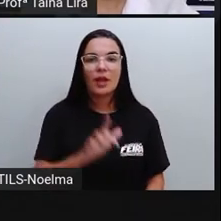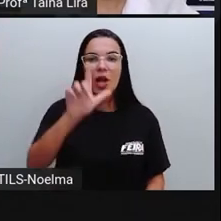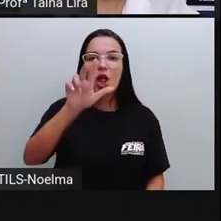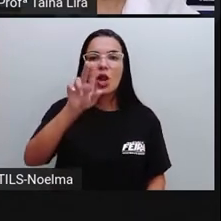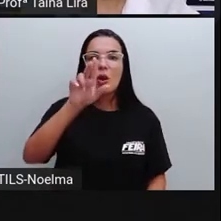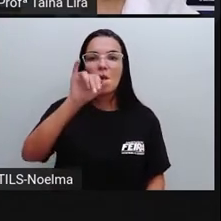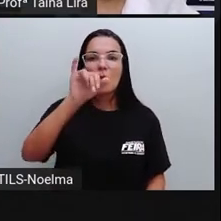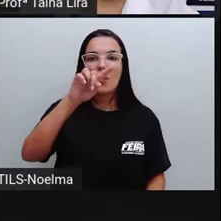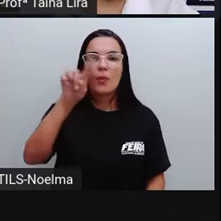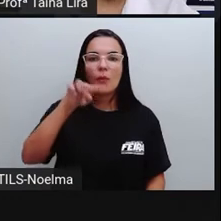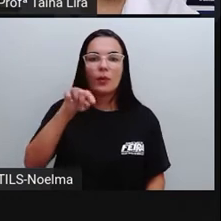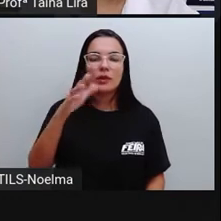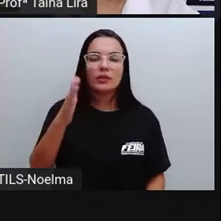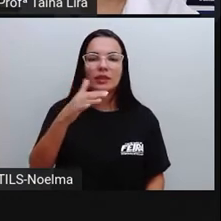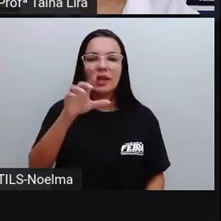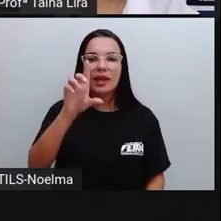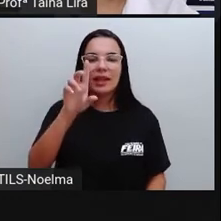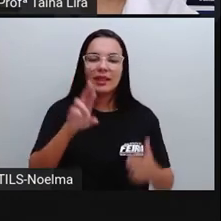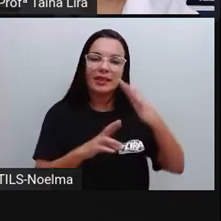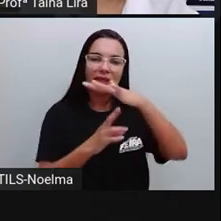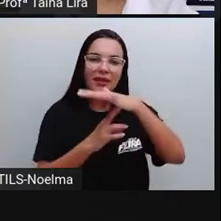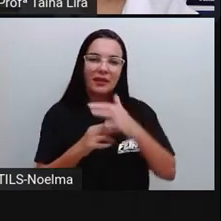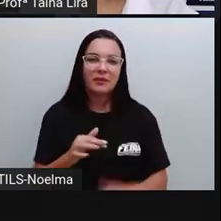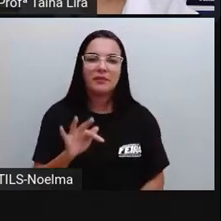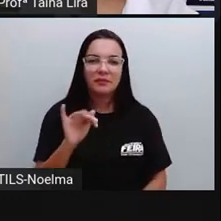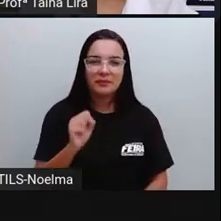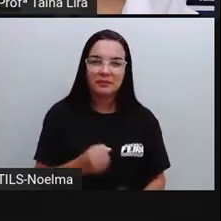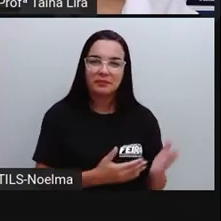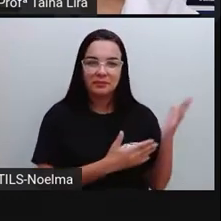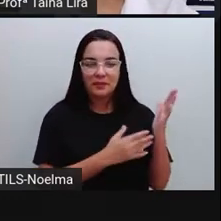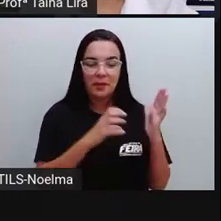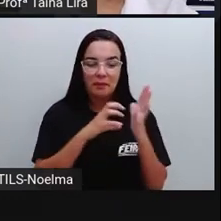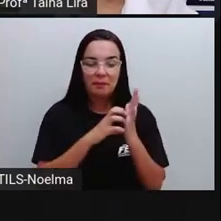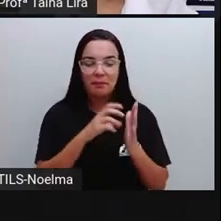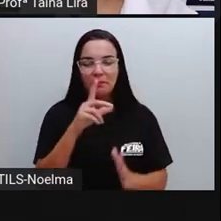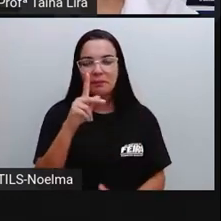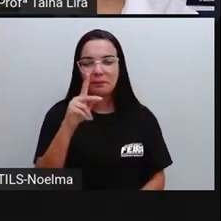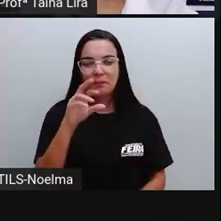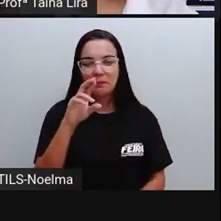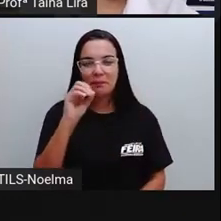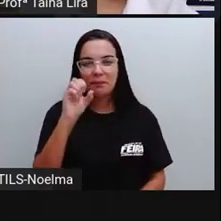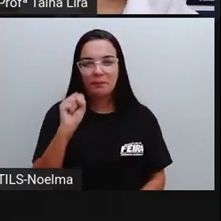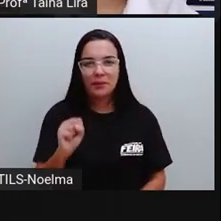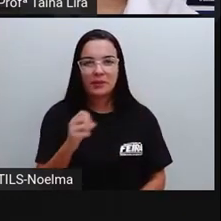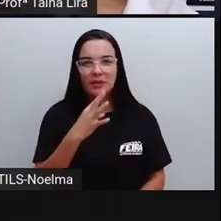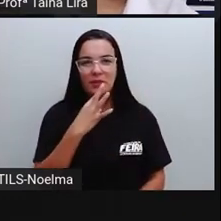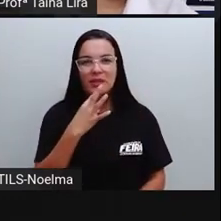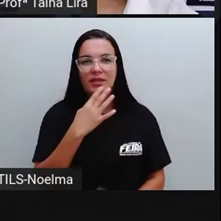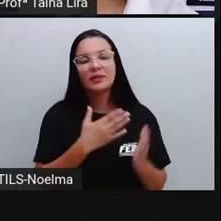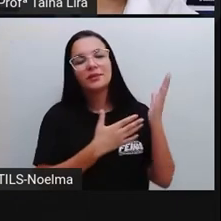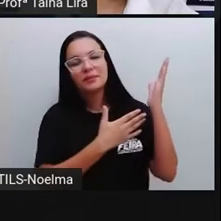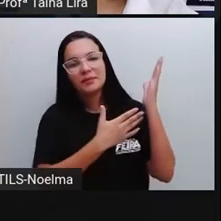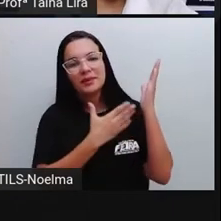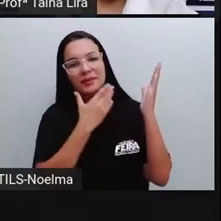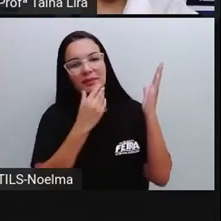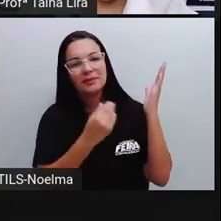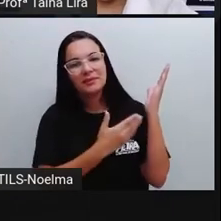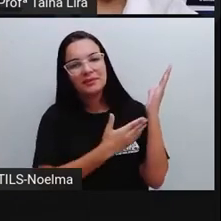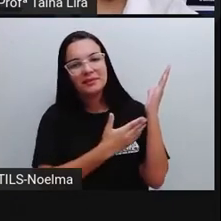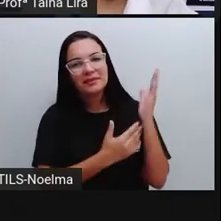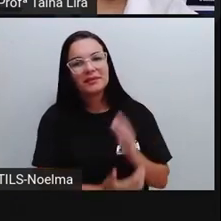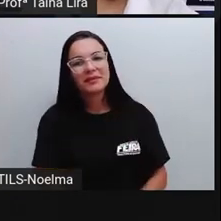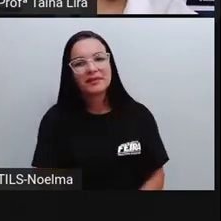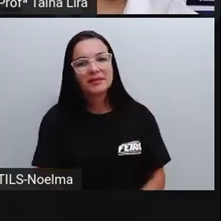Luiz da Feira, Luiz Pereira Dias, do Partido PRÓS, e aí ele é conhecido como Luiz da